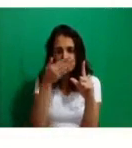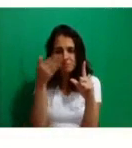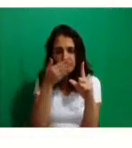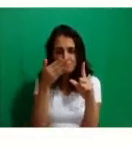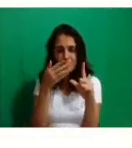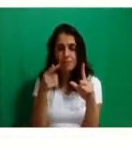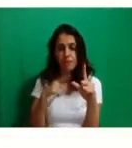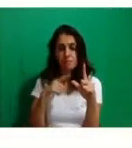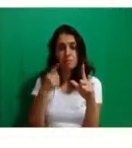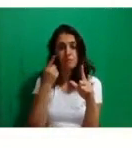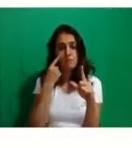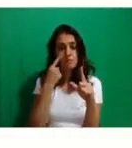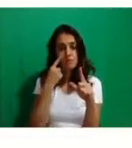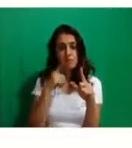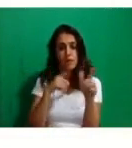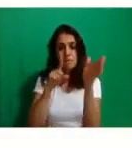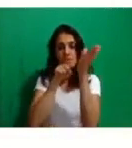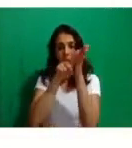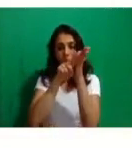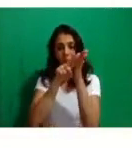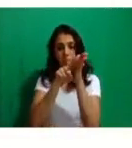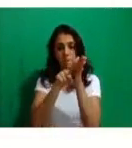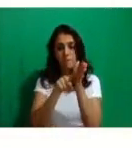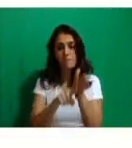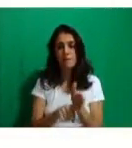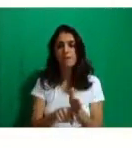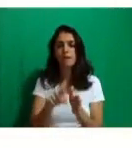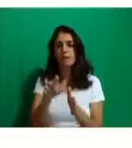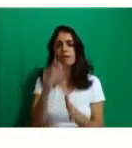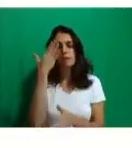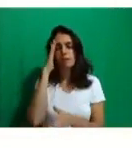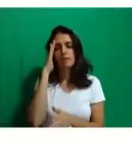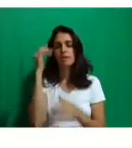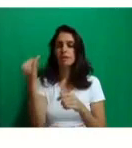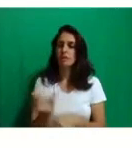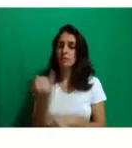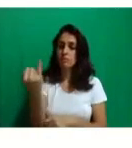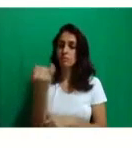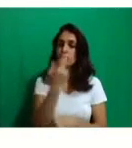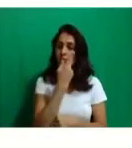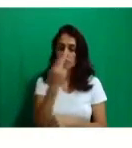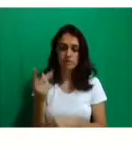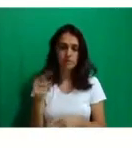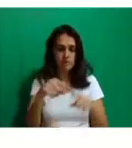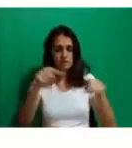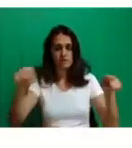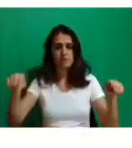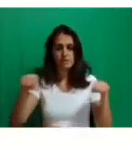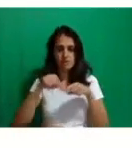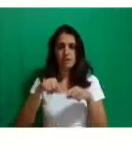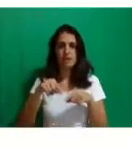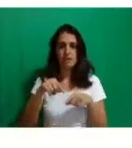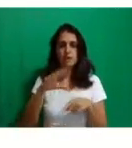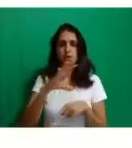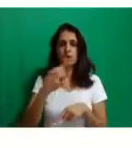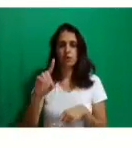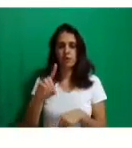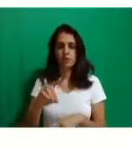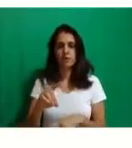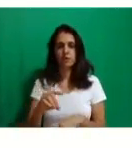para vocês entenderem a importância de visitar essa sala, de ficar